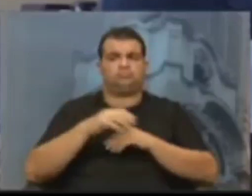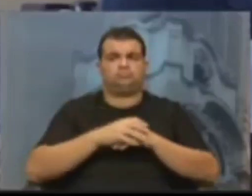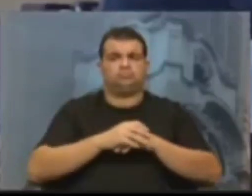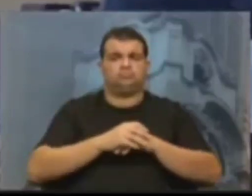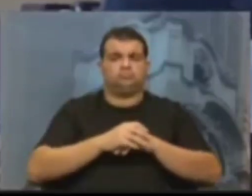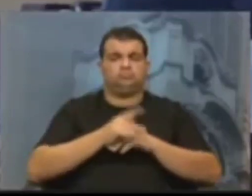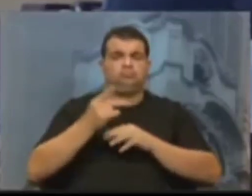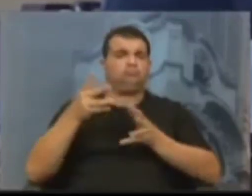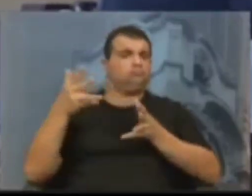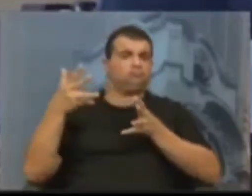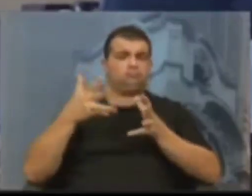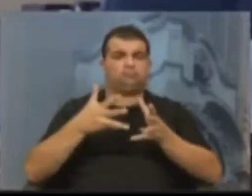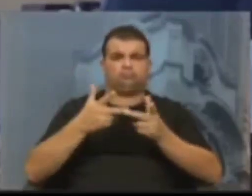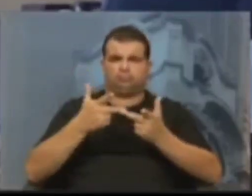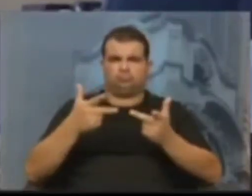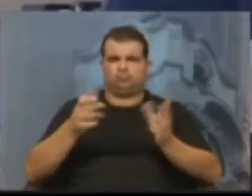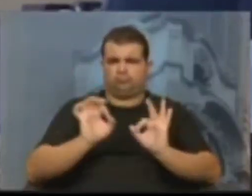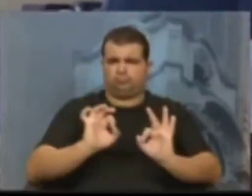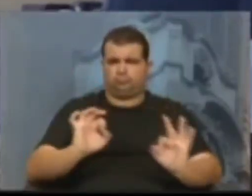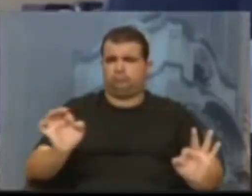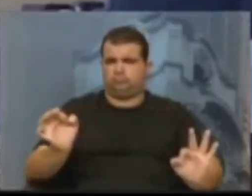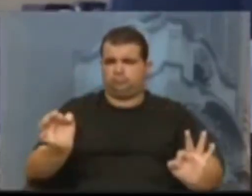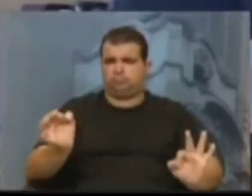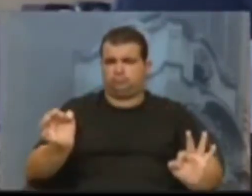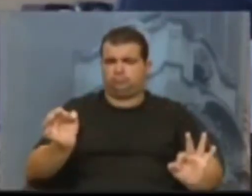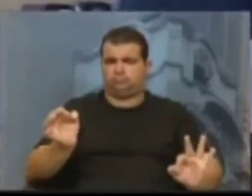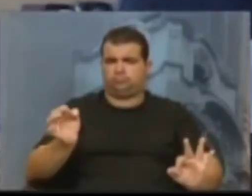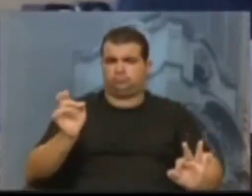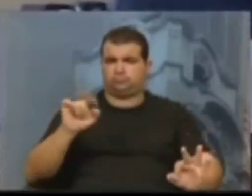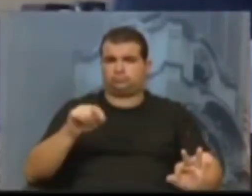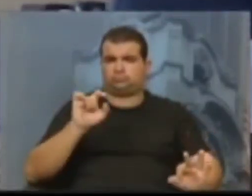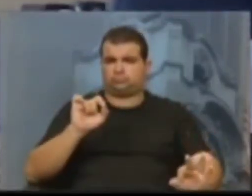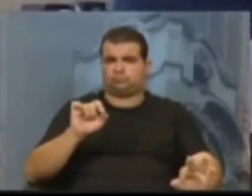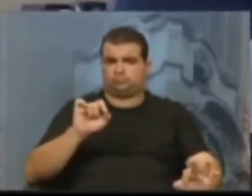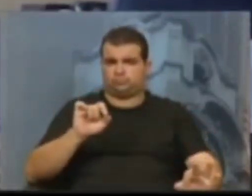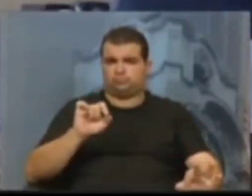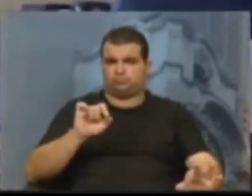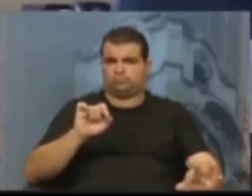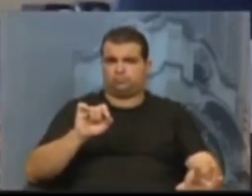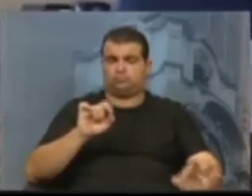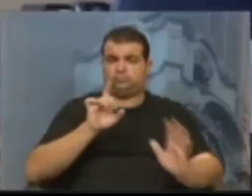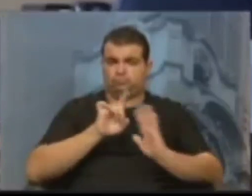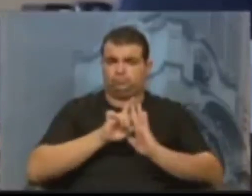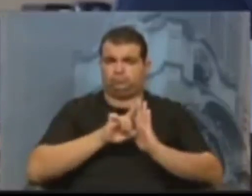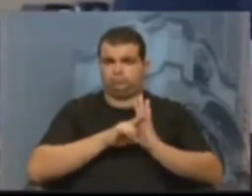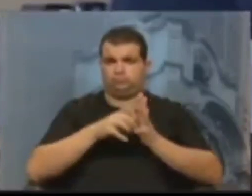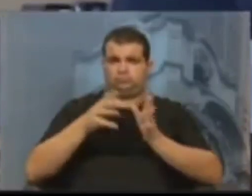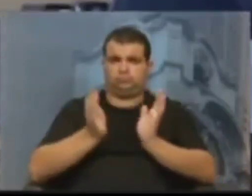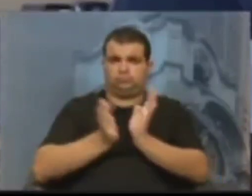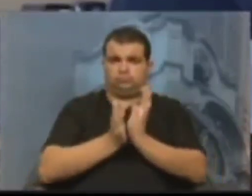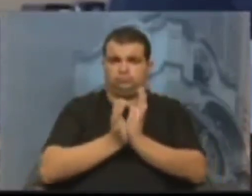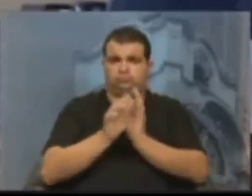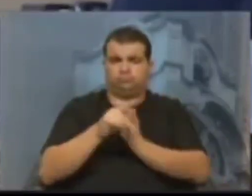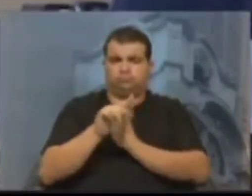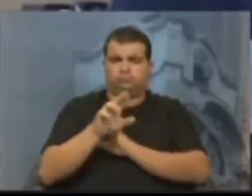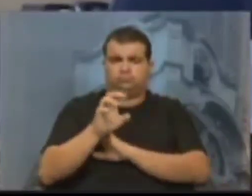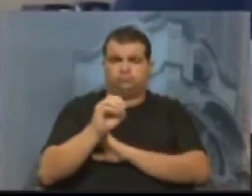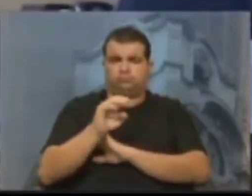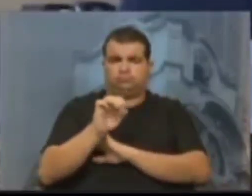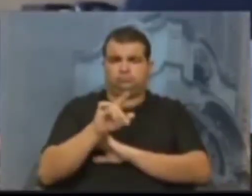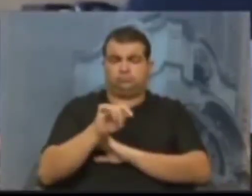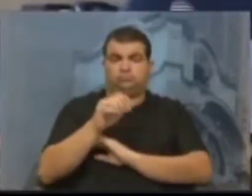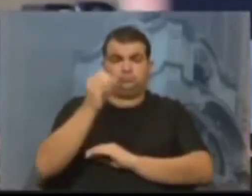algo simples, que é trazer uma análise que a Procempa, com todo o know-how, todo o